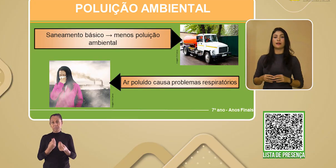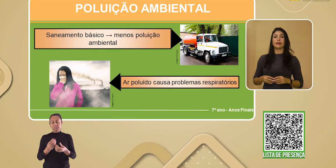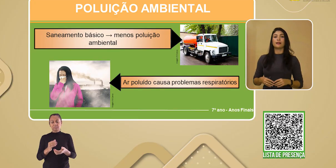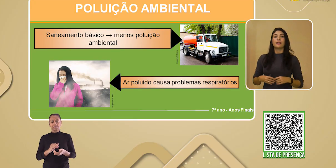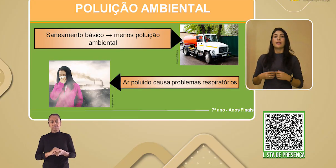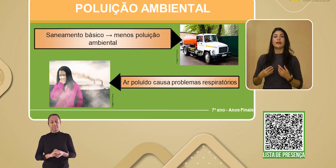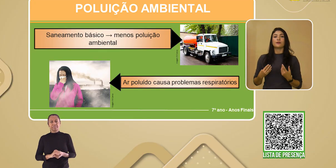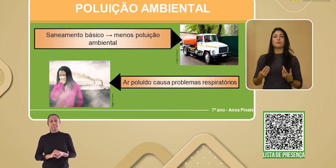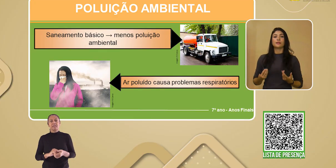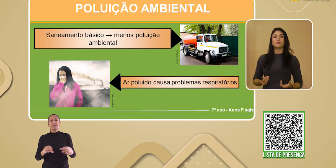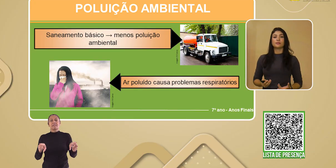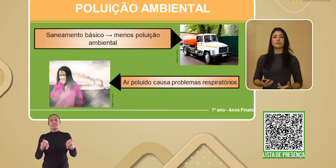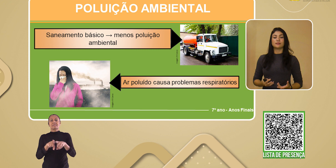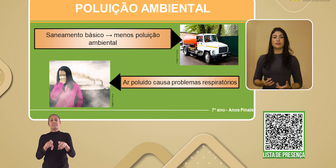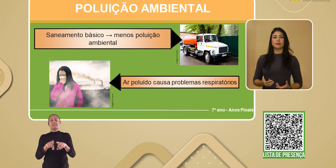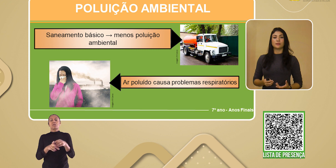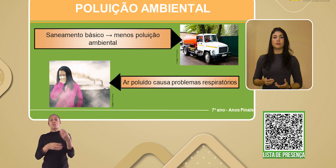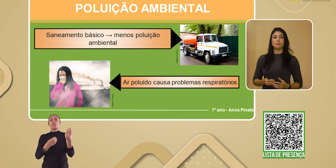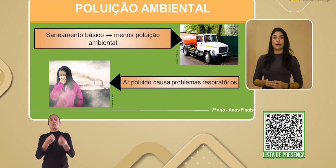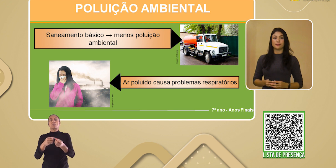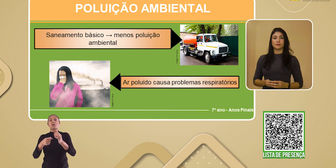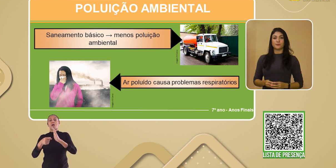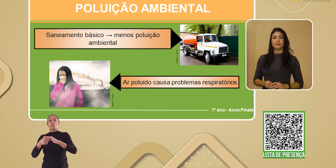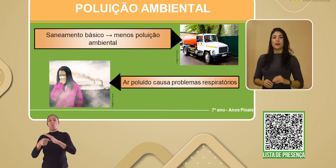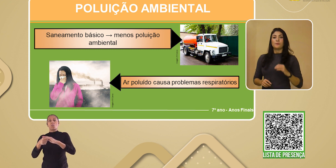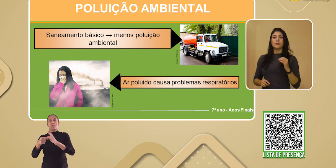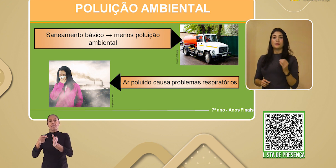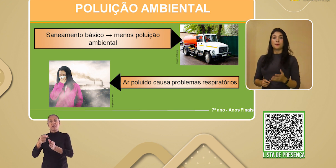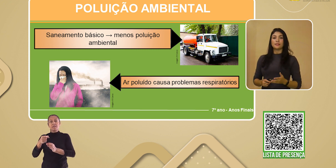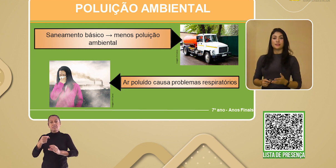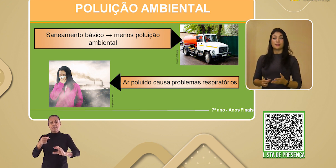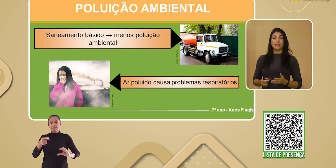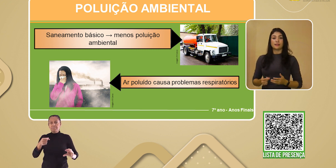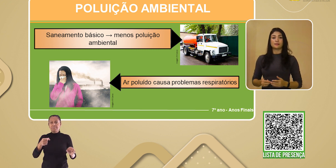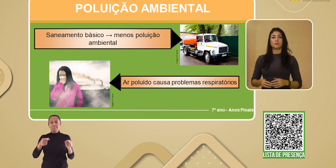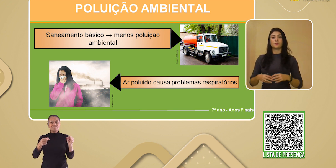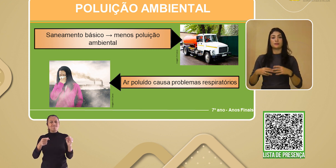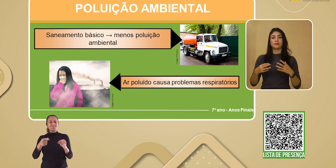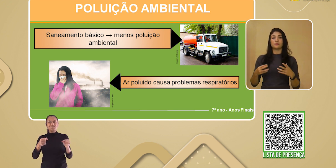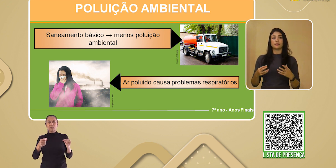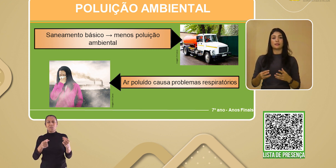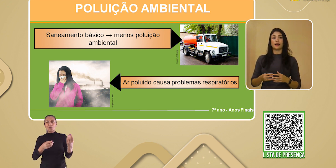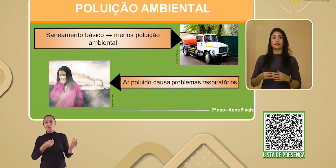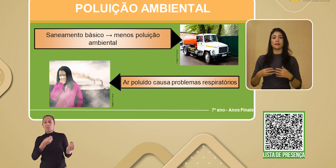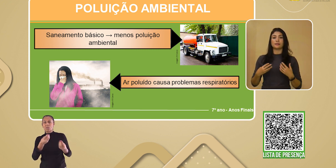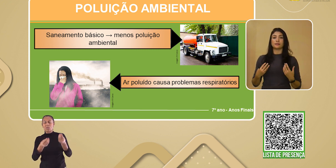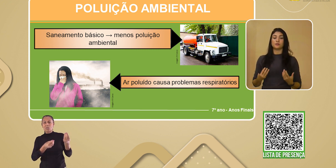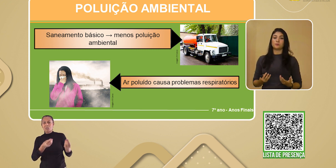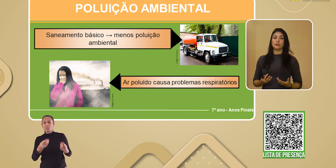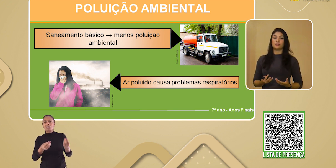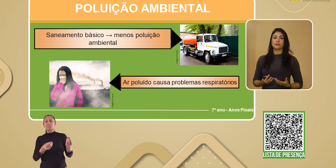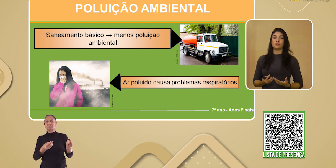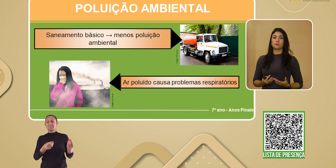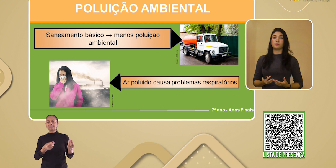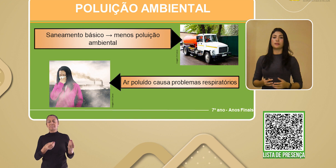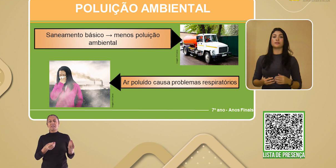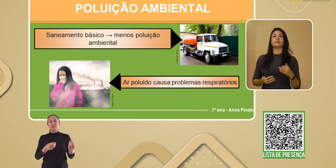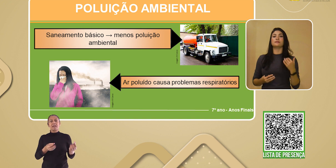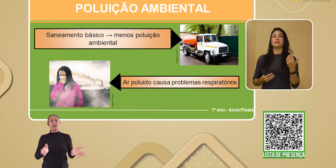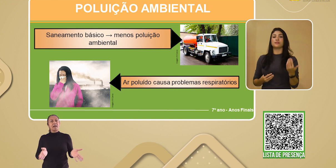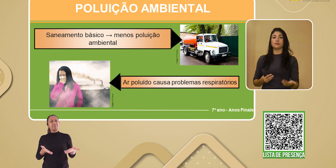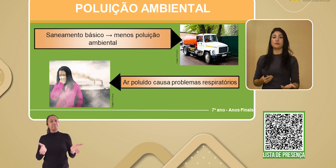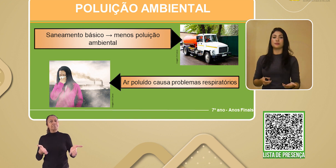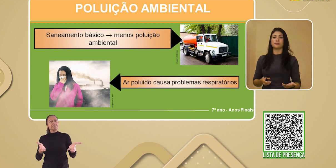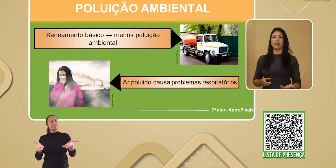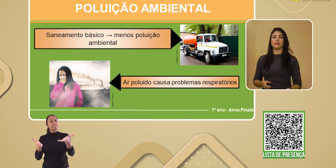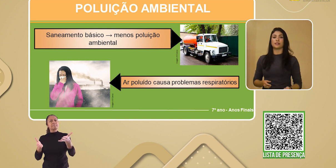observar é a cobertura de saneamento básico, pois a partir delas são possíveis a criação de políticas públicas